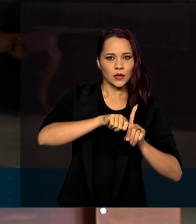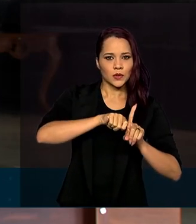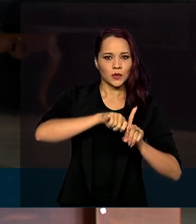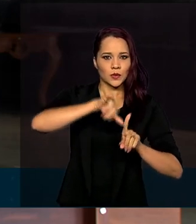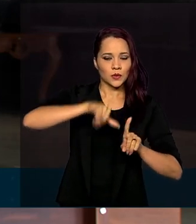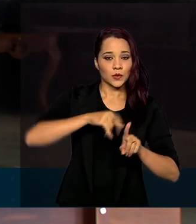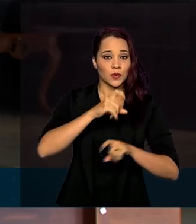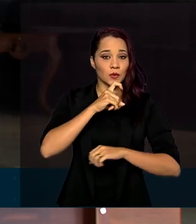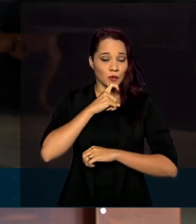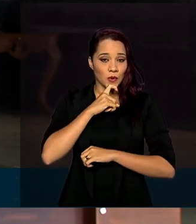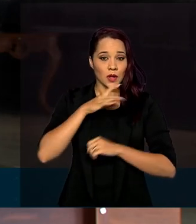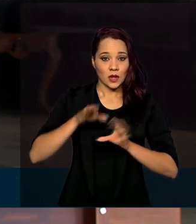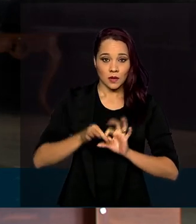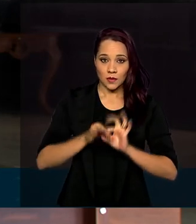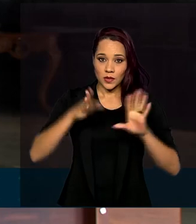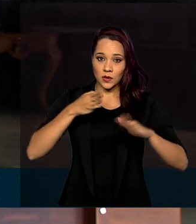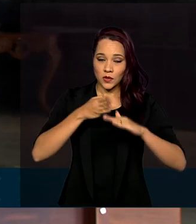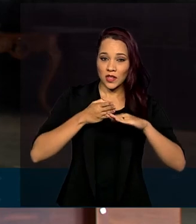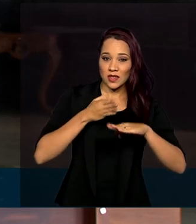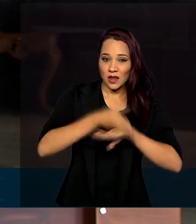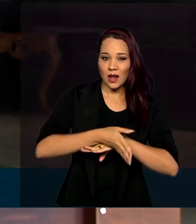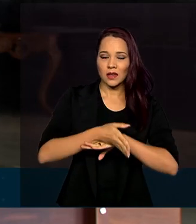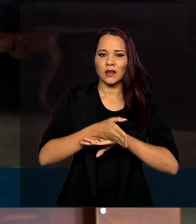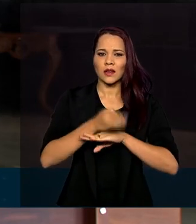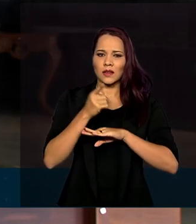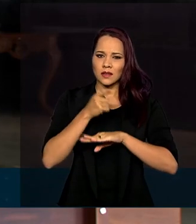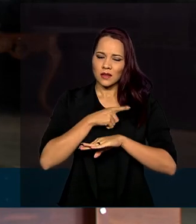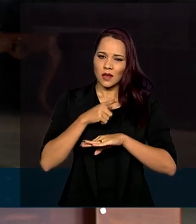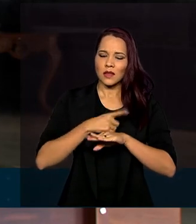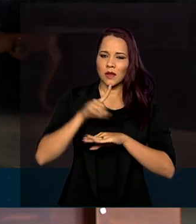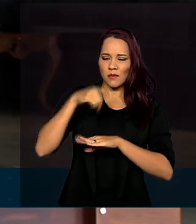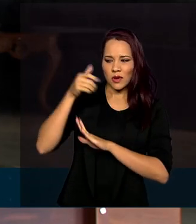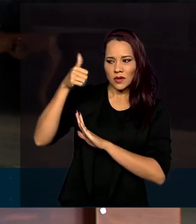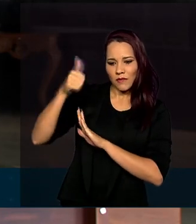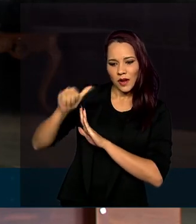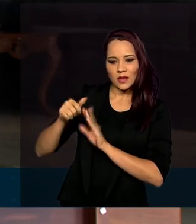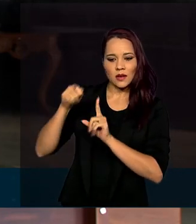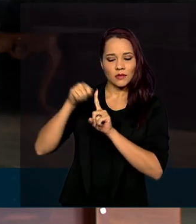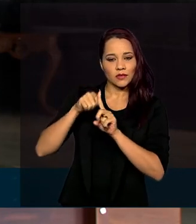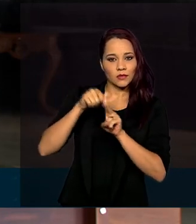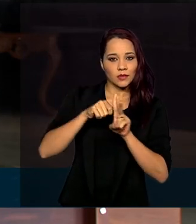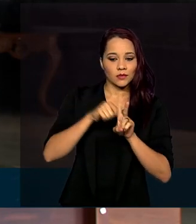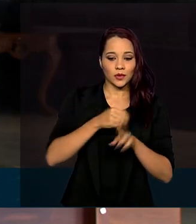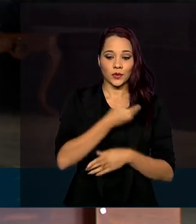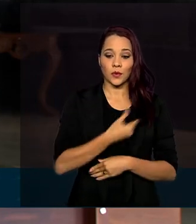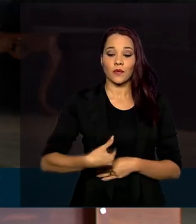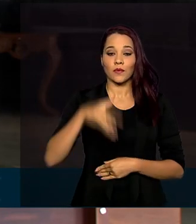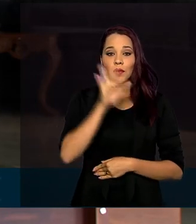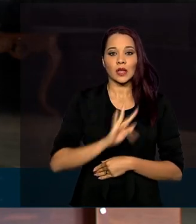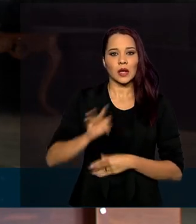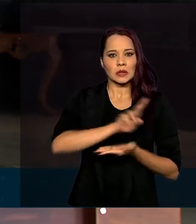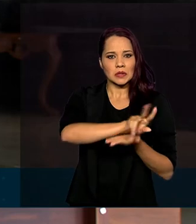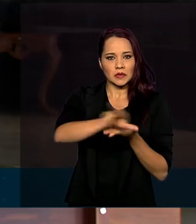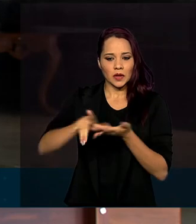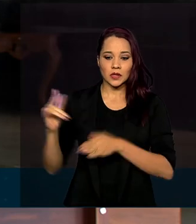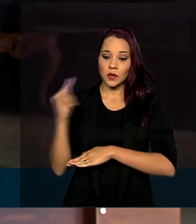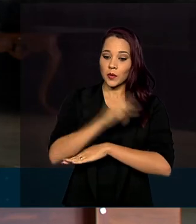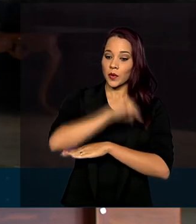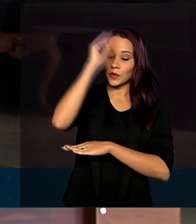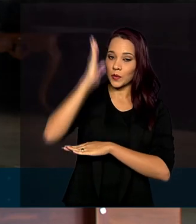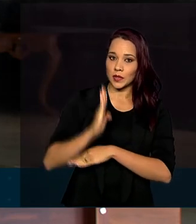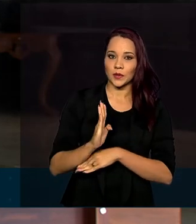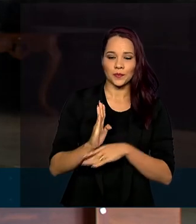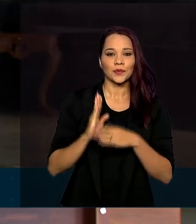liberação de entrada de estrangeiros, ela vinha sendo feita após uma avaliação mensal do governo, né, nos diversos aeroportos do país.